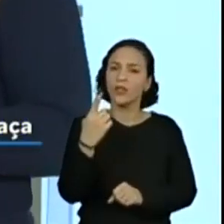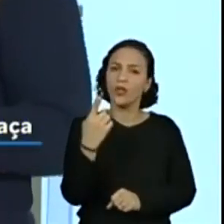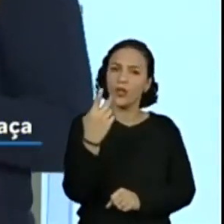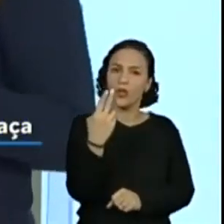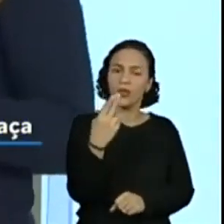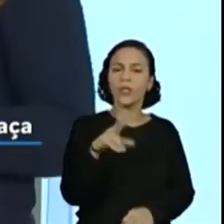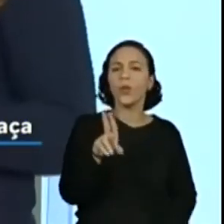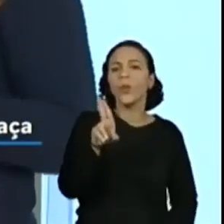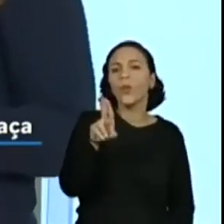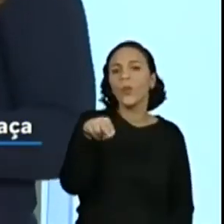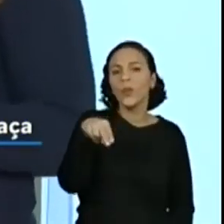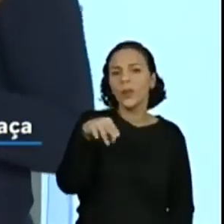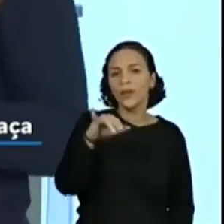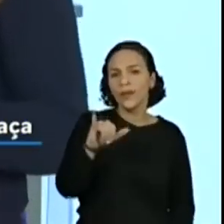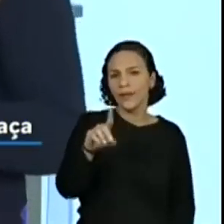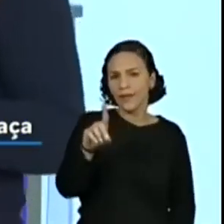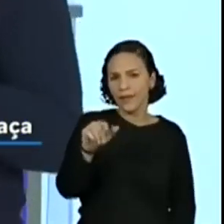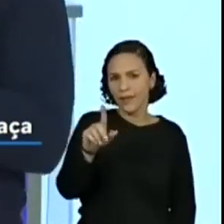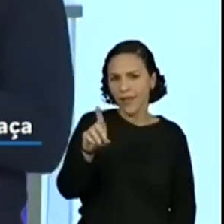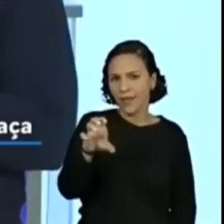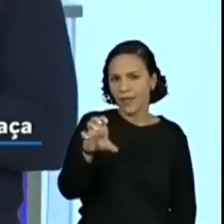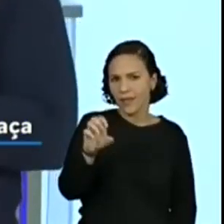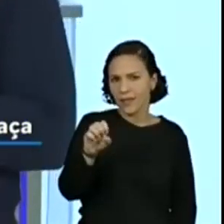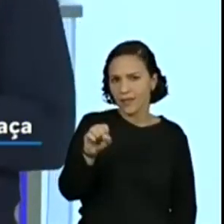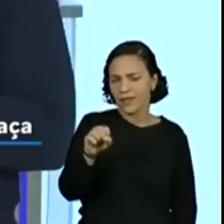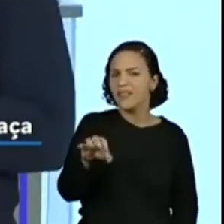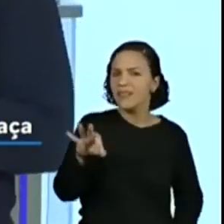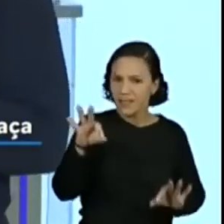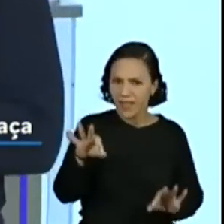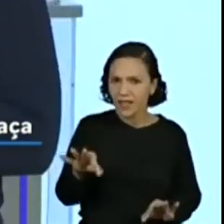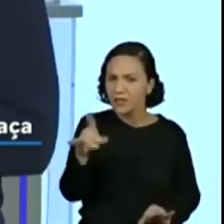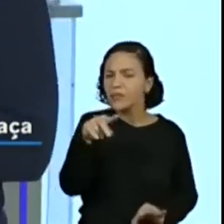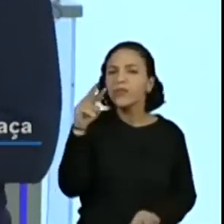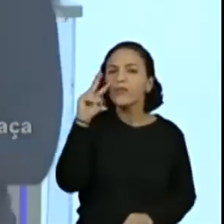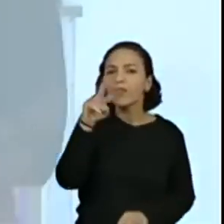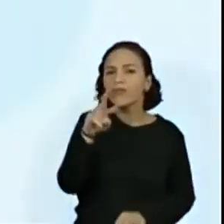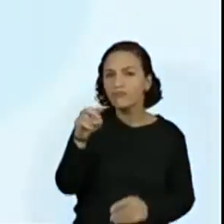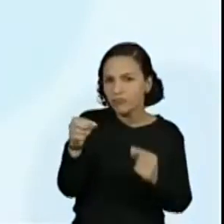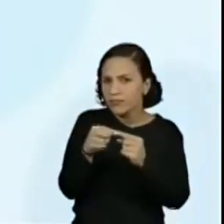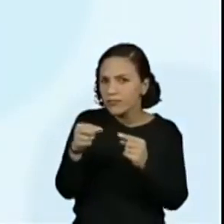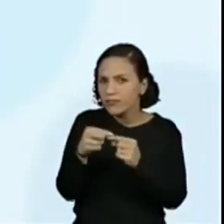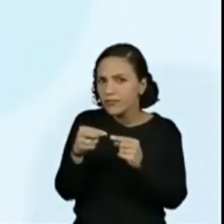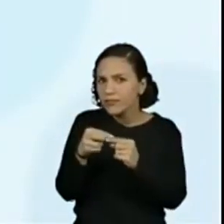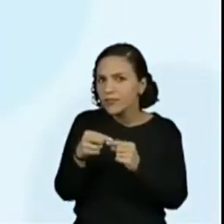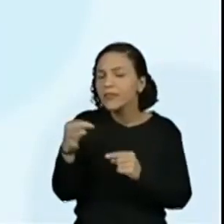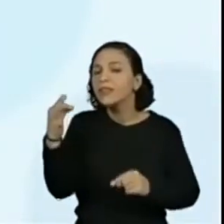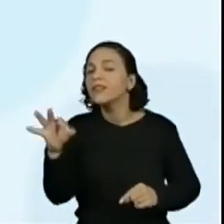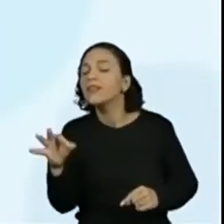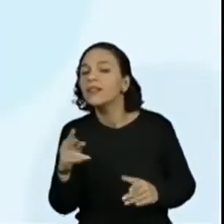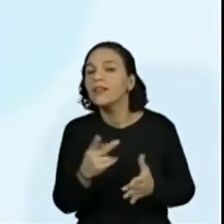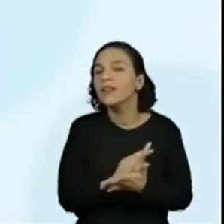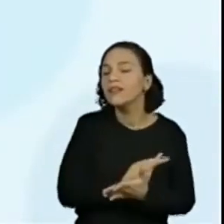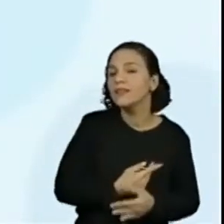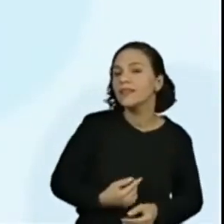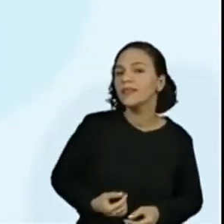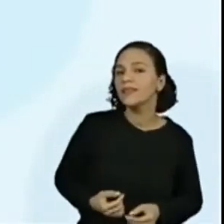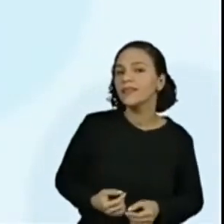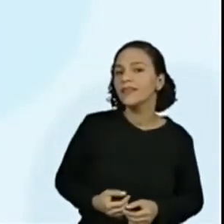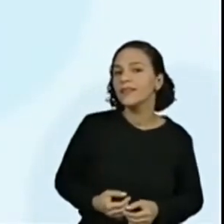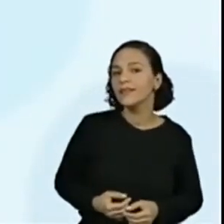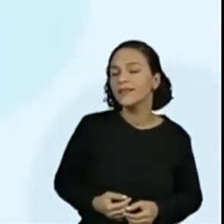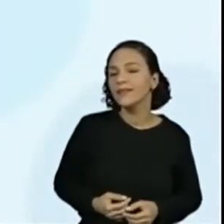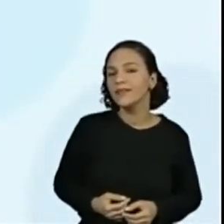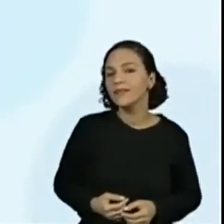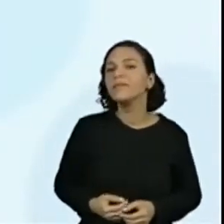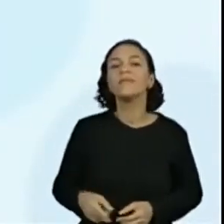unidades. voltar? Será que uma dúzia são doze unidades, pelo que vocês viram aí? Será? Ele acertou ou não acertou? E aí?